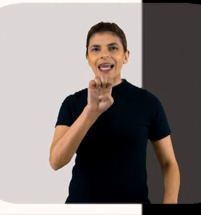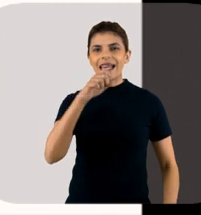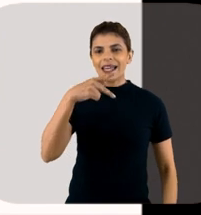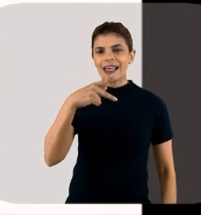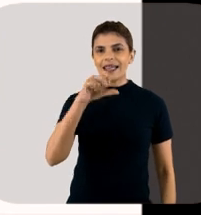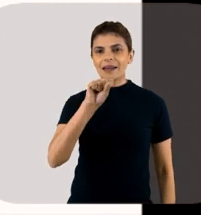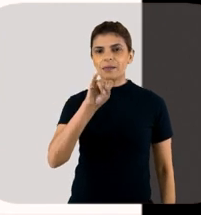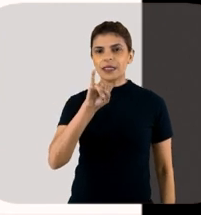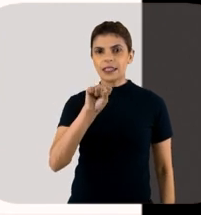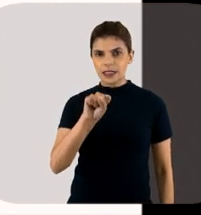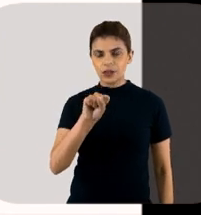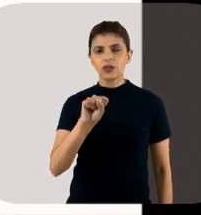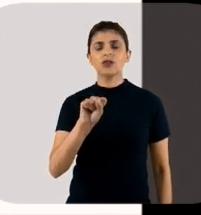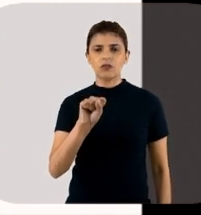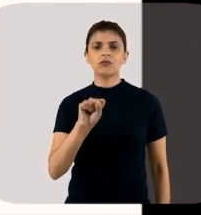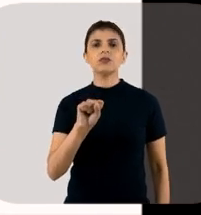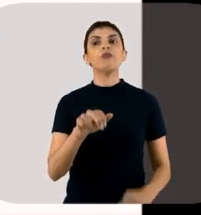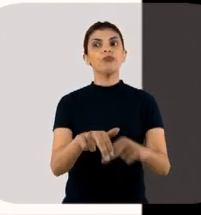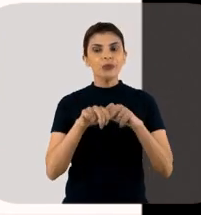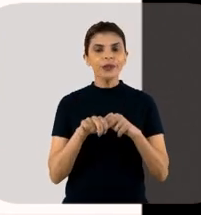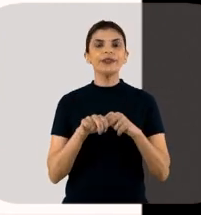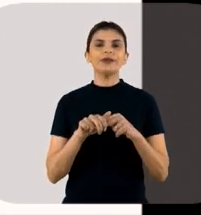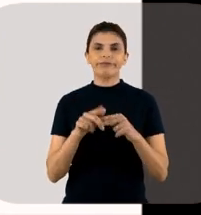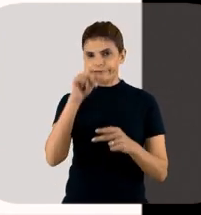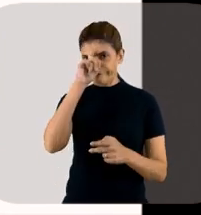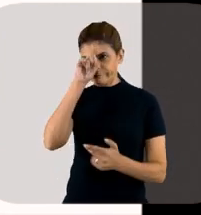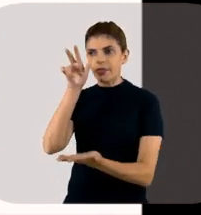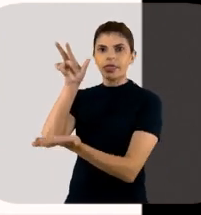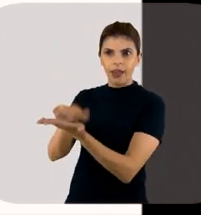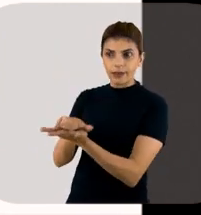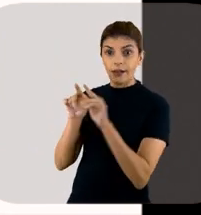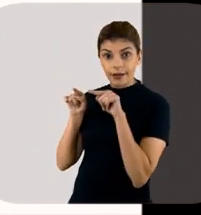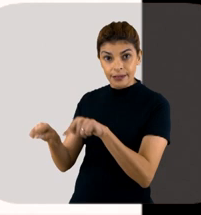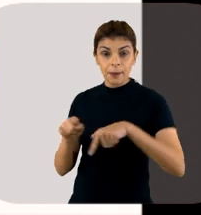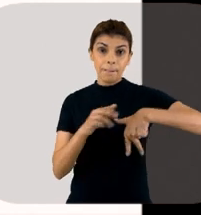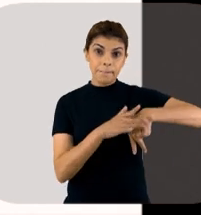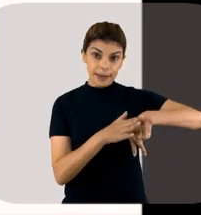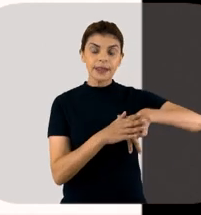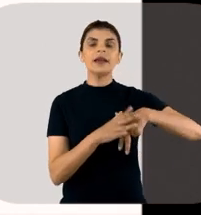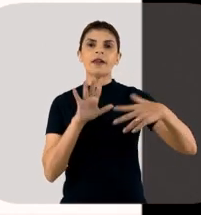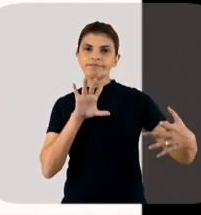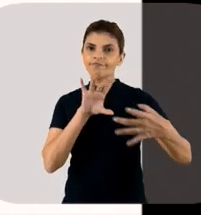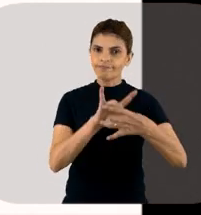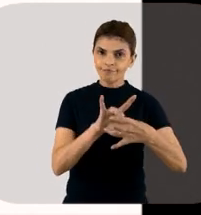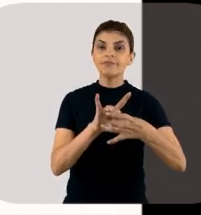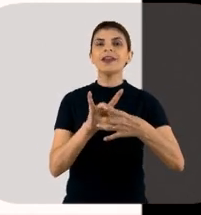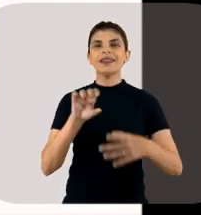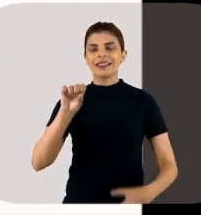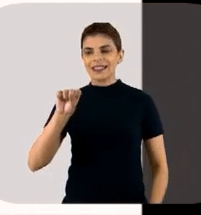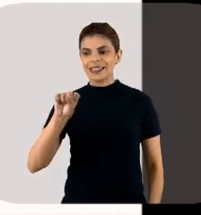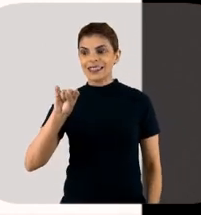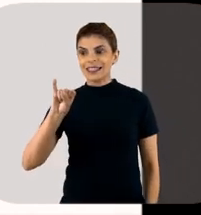que acabavam junto, ou seja, a sepsis junto com